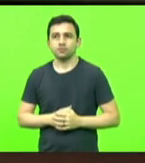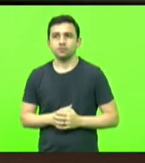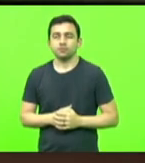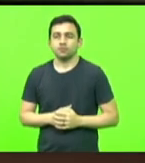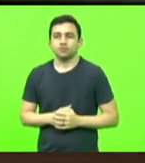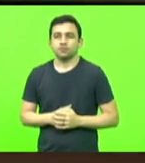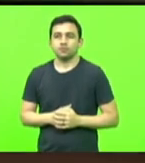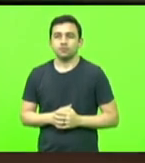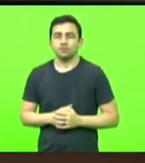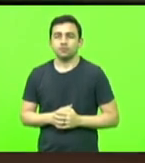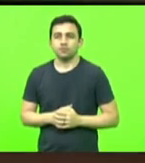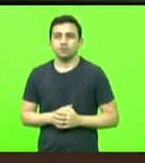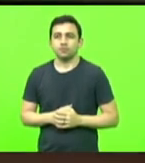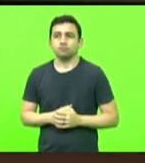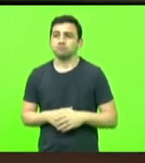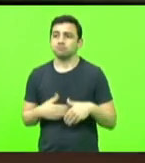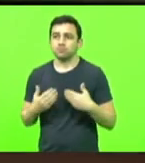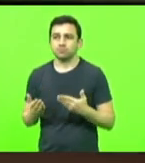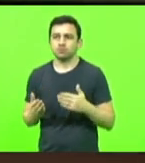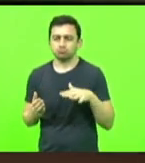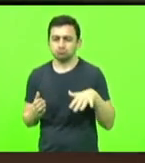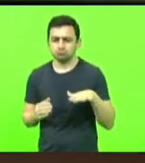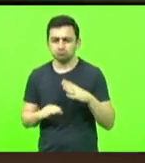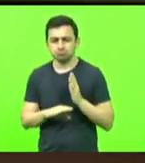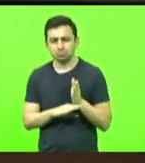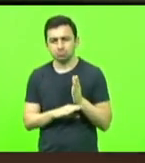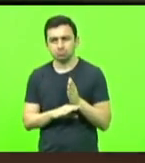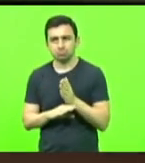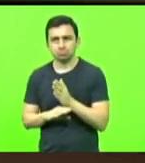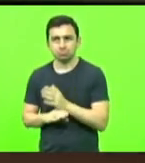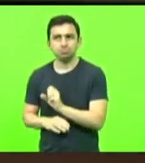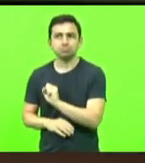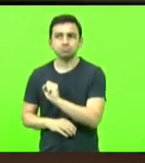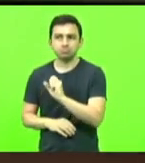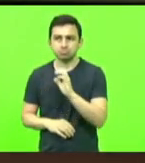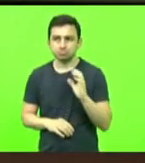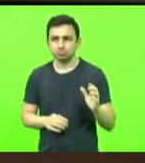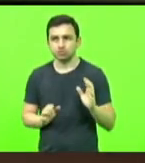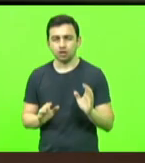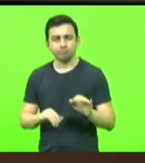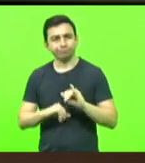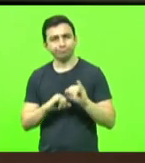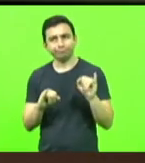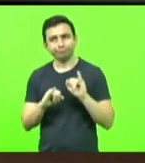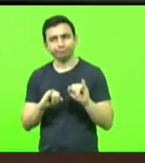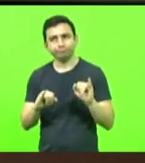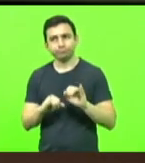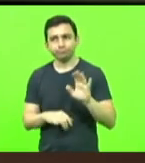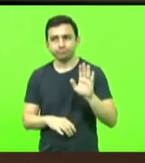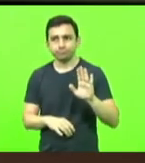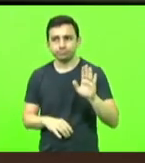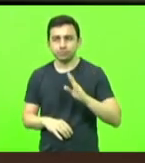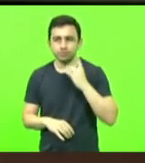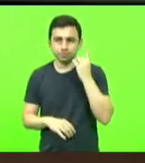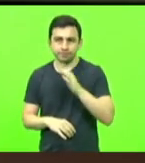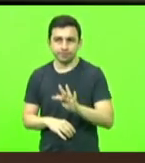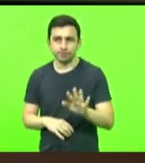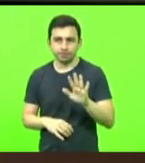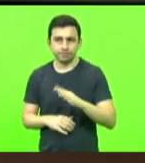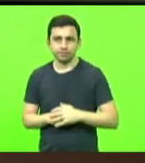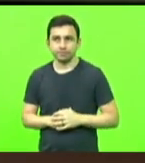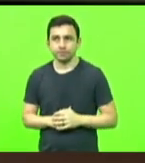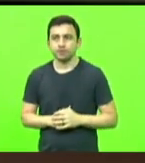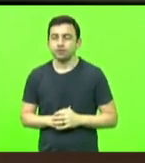está por toda a Santa Catarina plantando a sua candidatura a deputado federal. Com a palavra o deputado Waldir